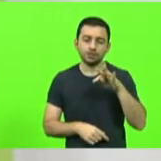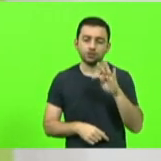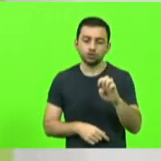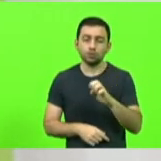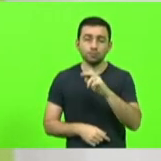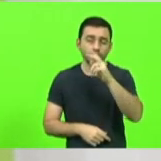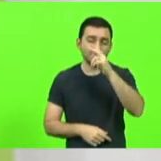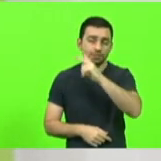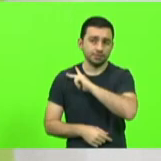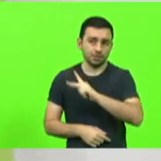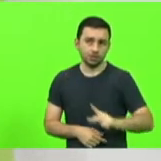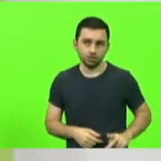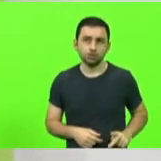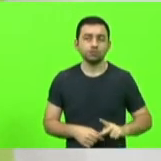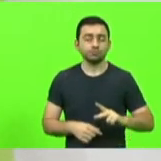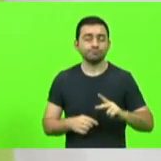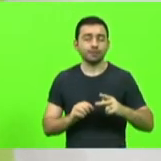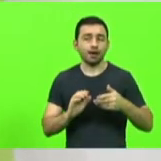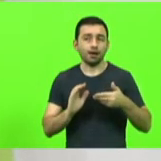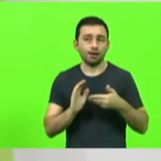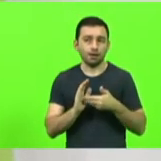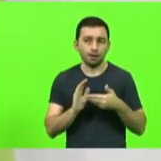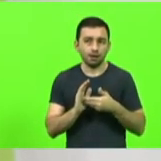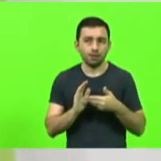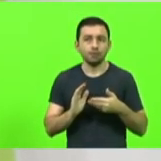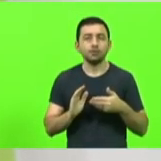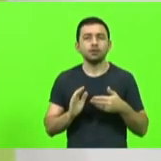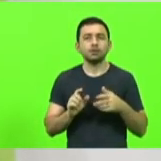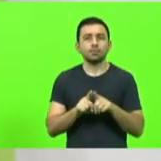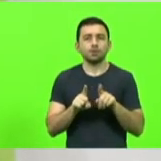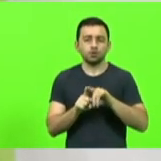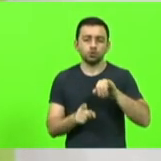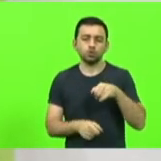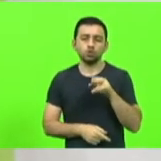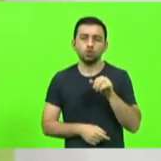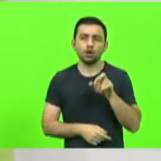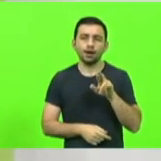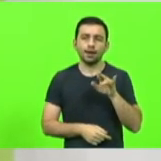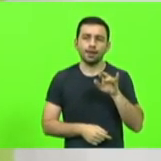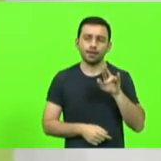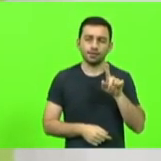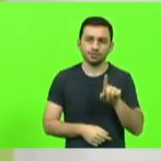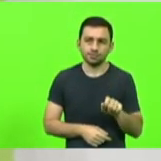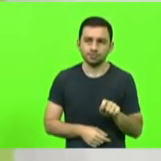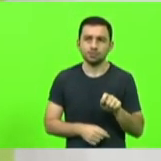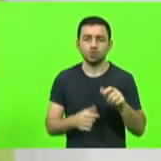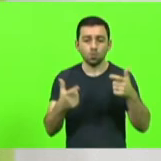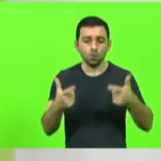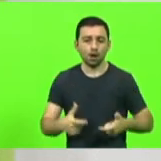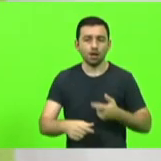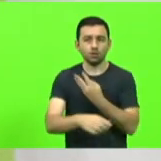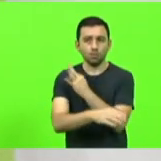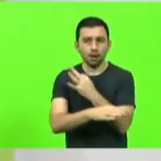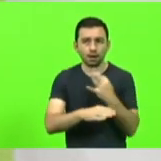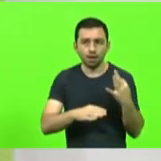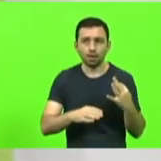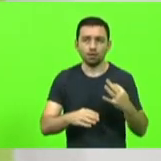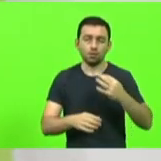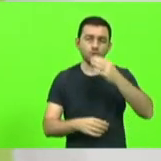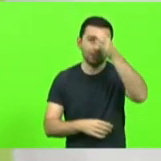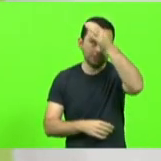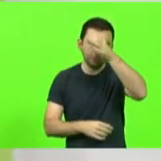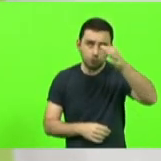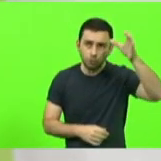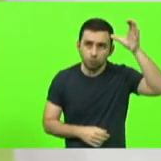vários prefeitos Juarez Ponticelli de Tubarão Clésio Salvaro de Criciúma vários